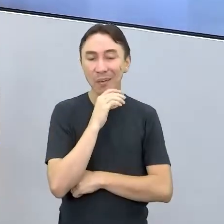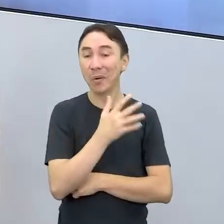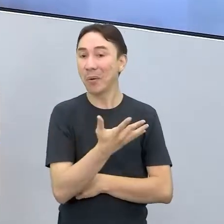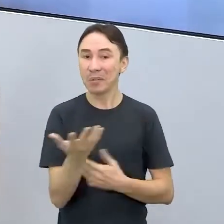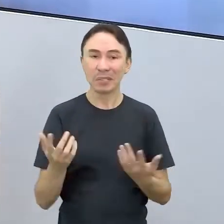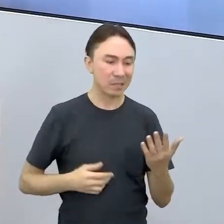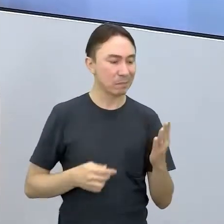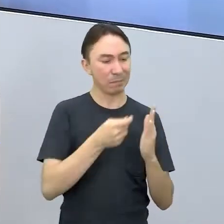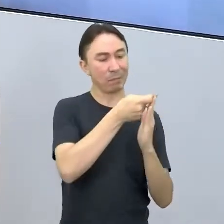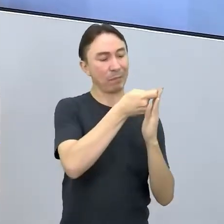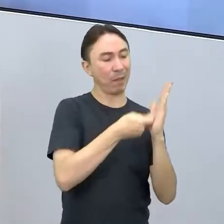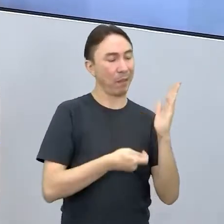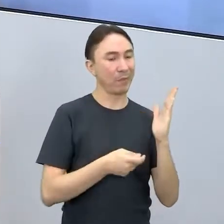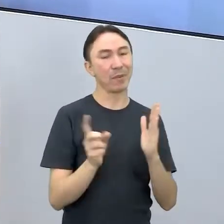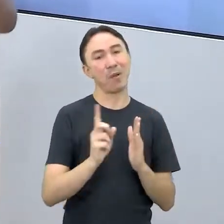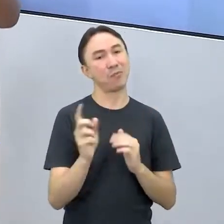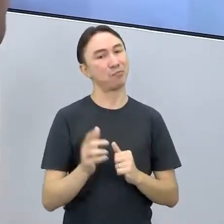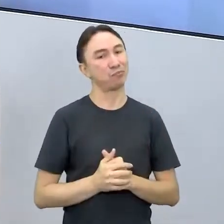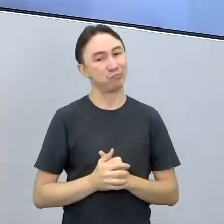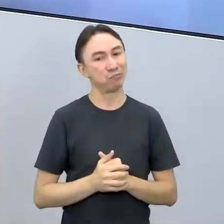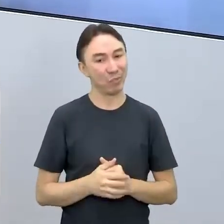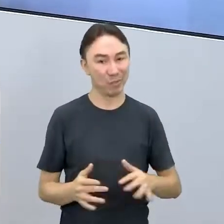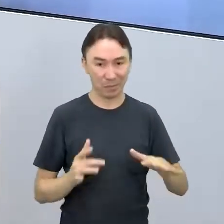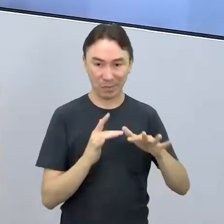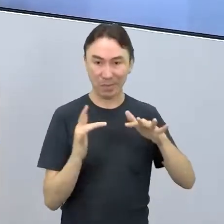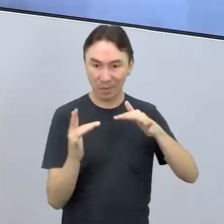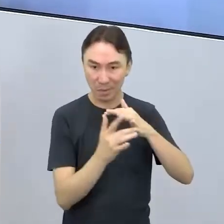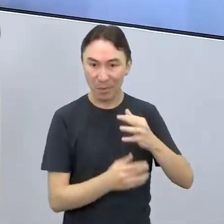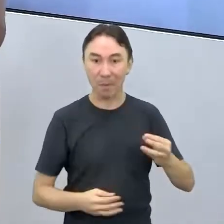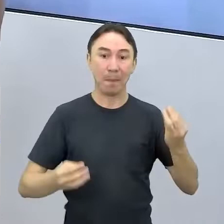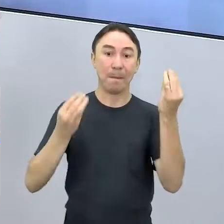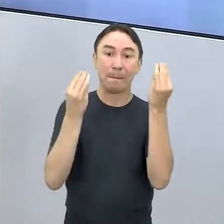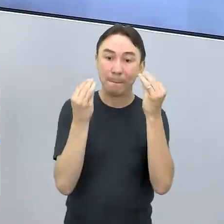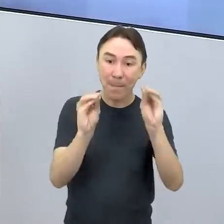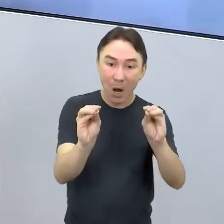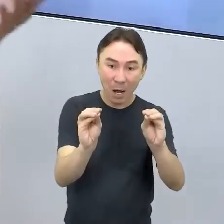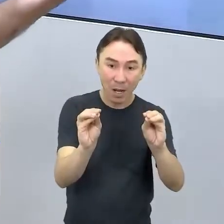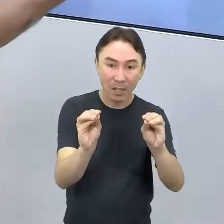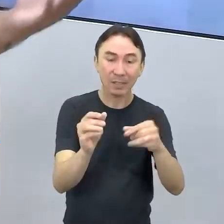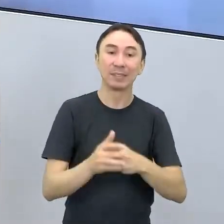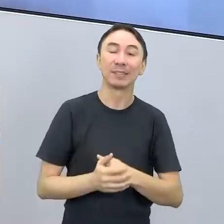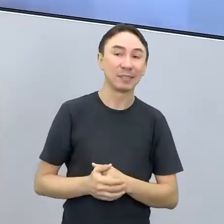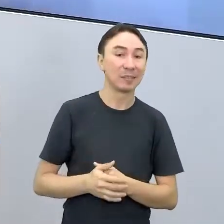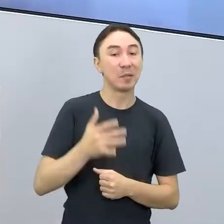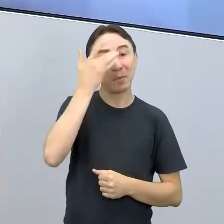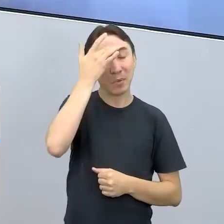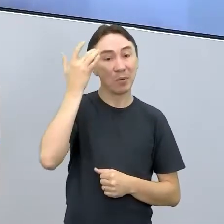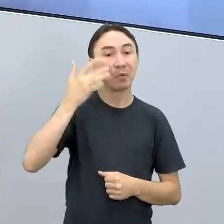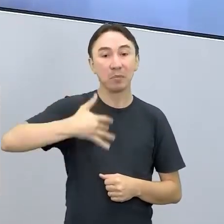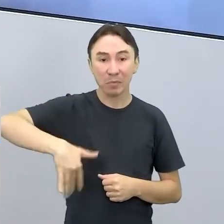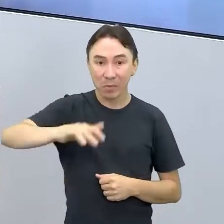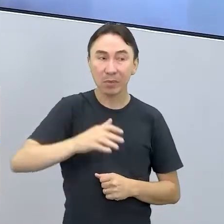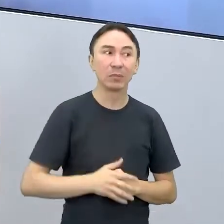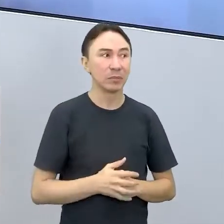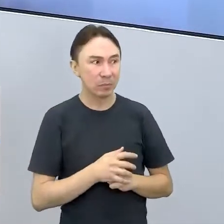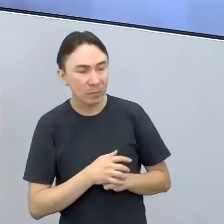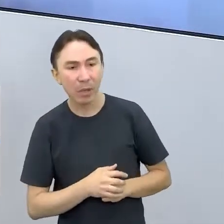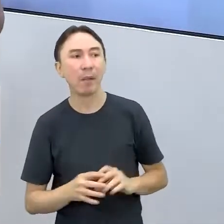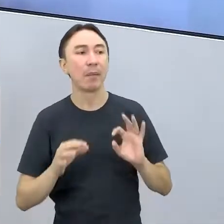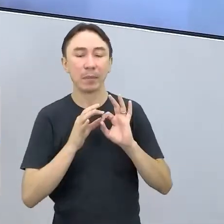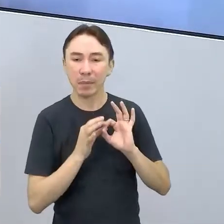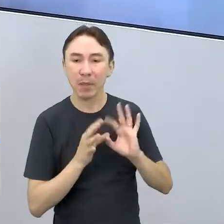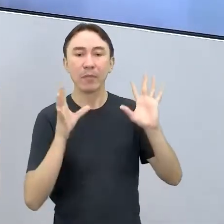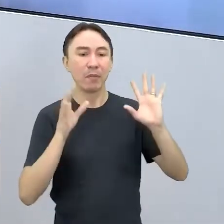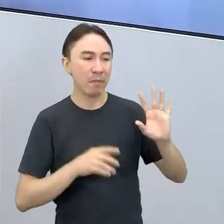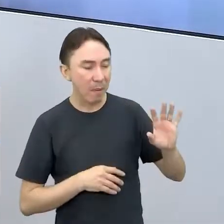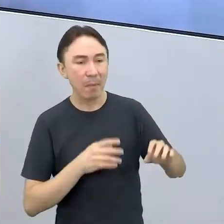que você escreve em rede social, você, no momento em que você escreve, você já está dando liberdade para as pessoas comentarem, tá certo? Então,